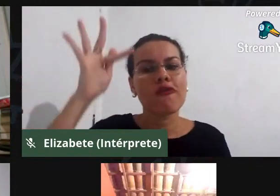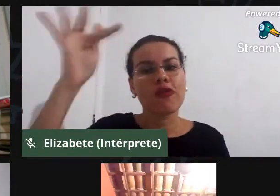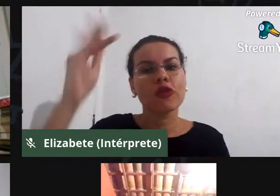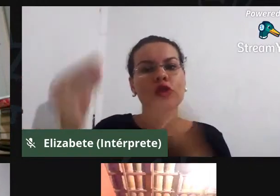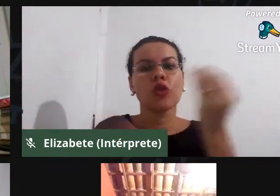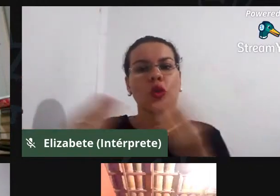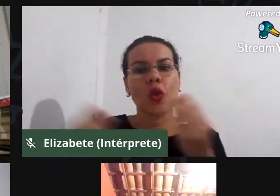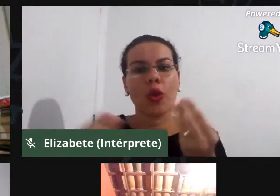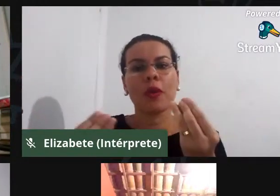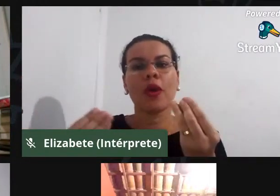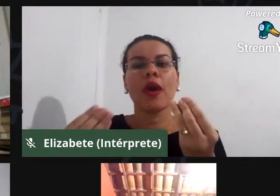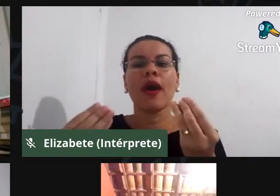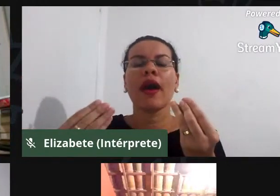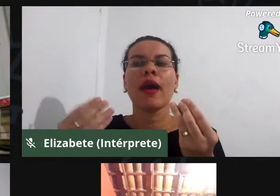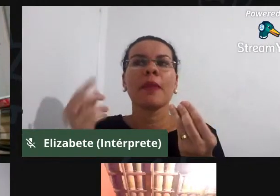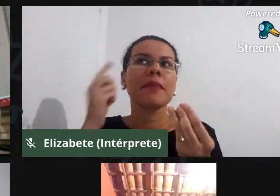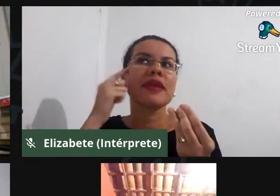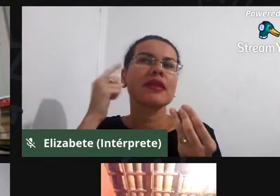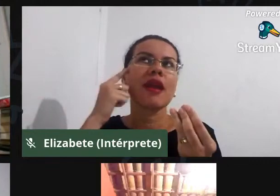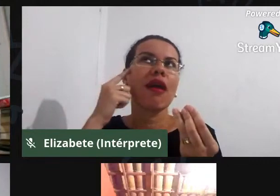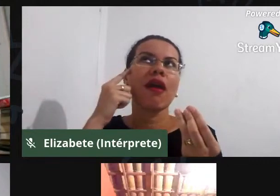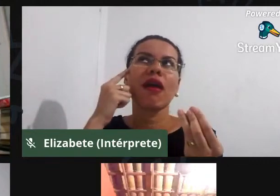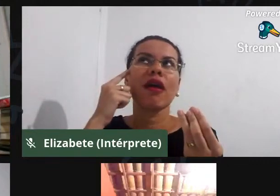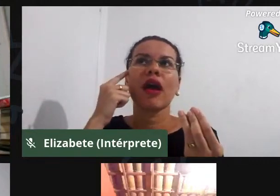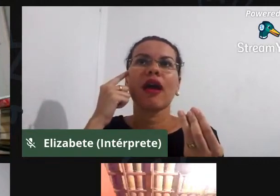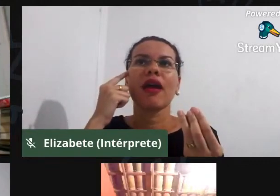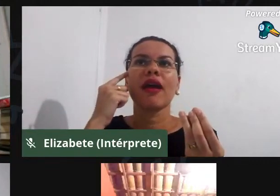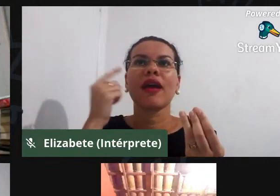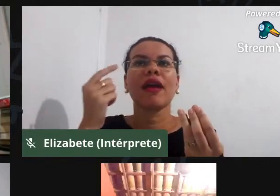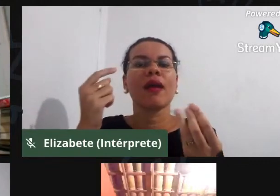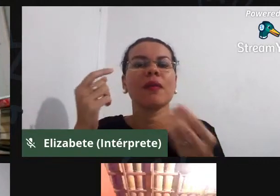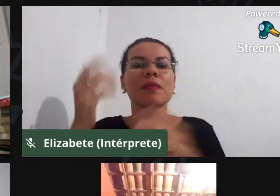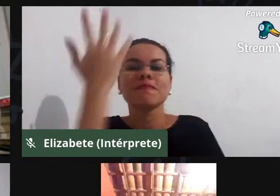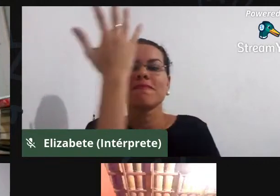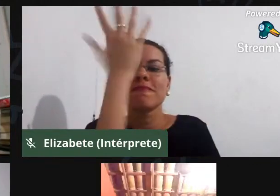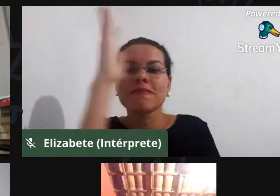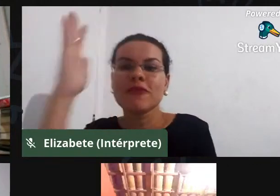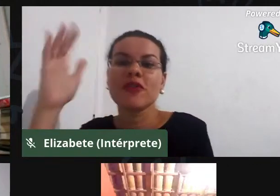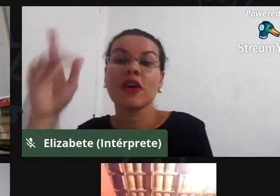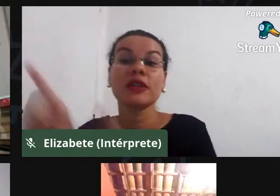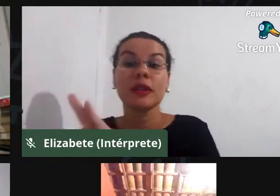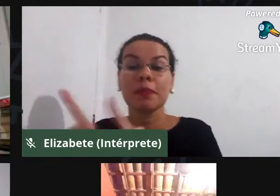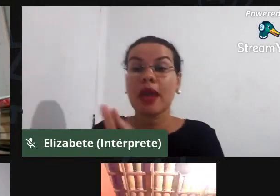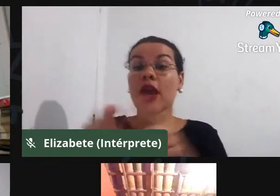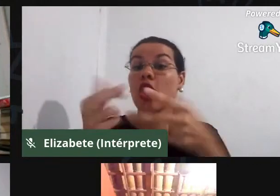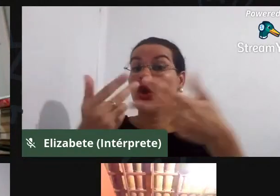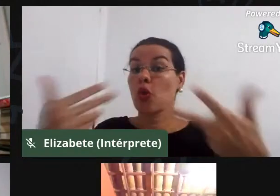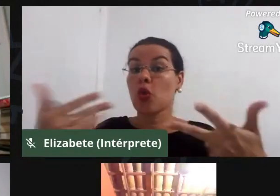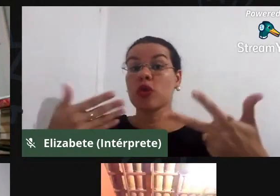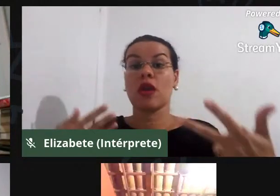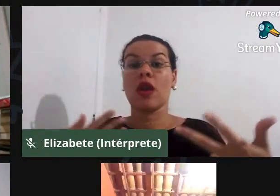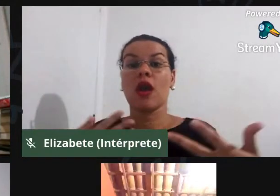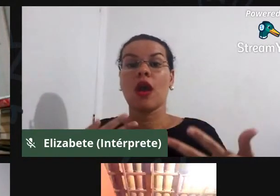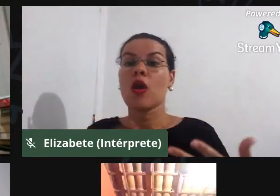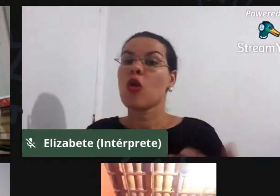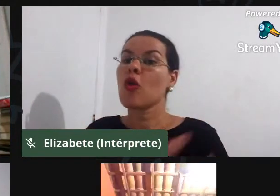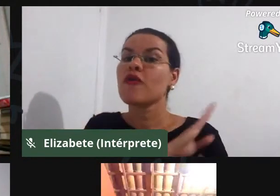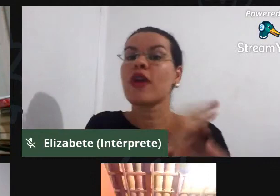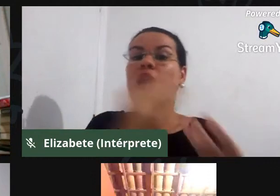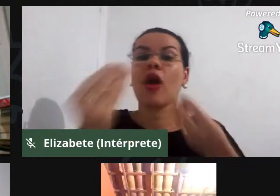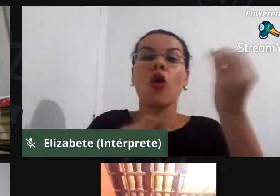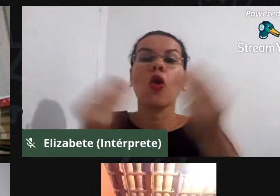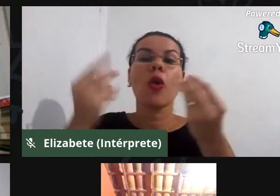ambiente, como pensar políticas públicas sem trazer essa base contextual, e